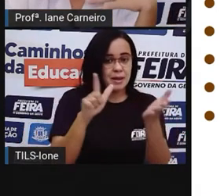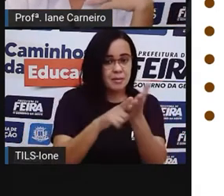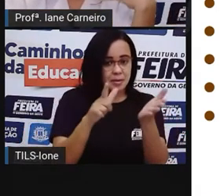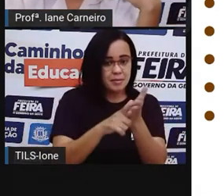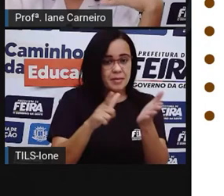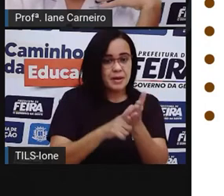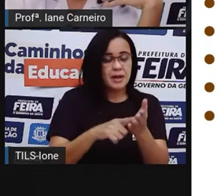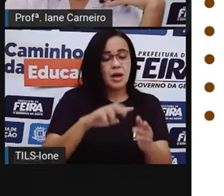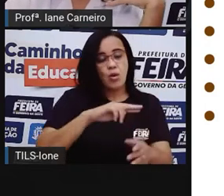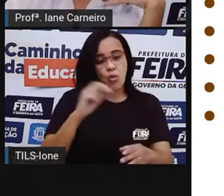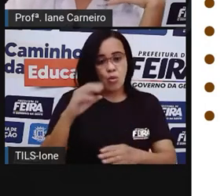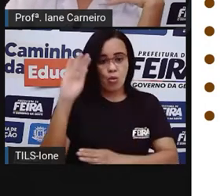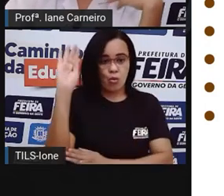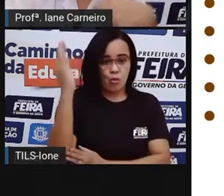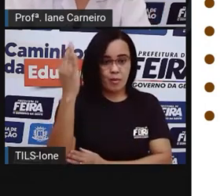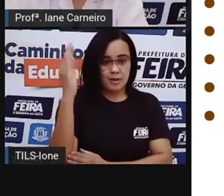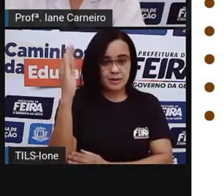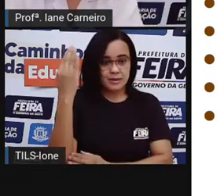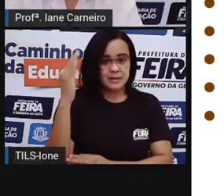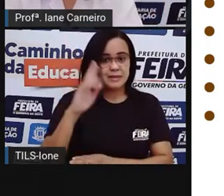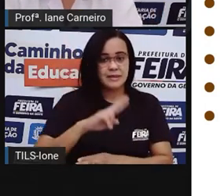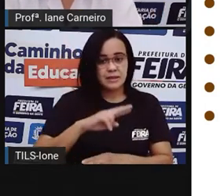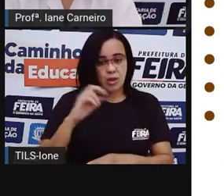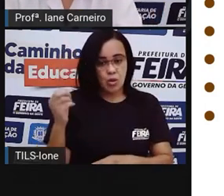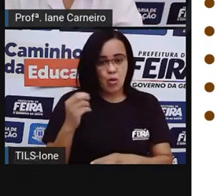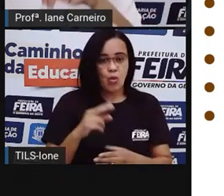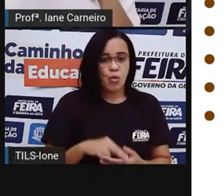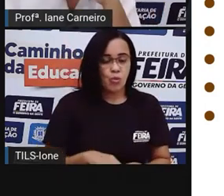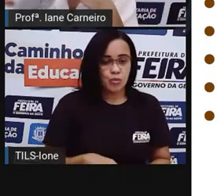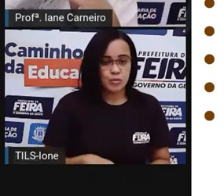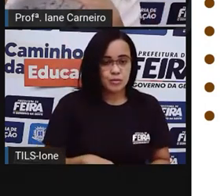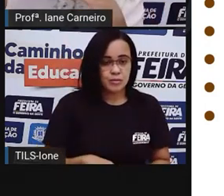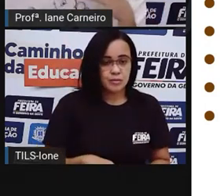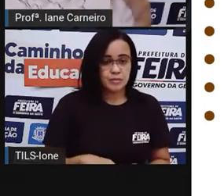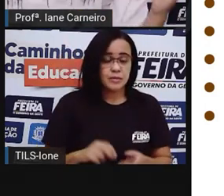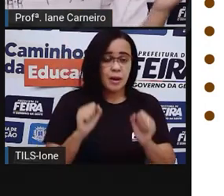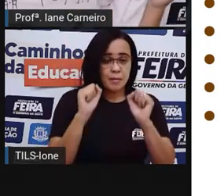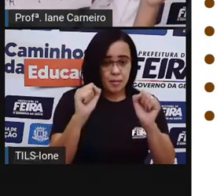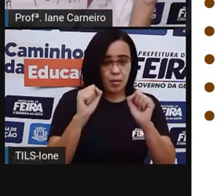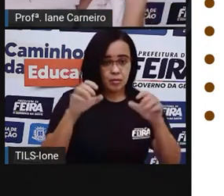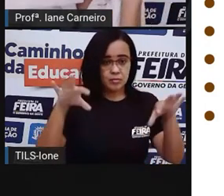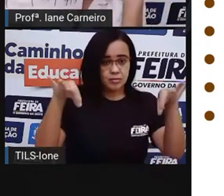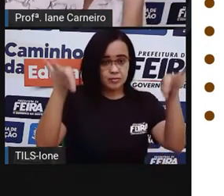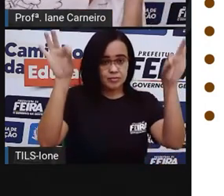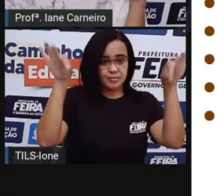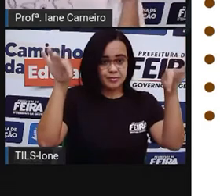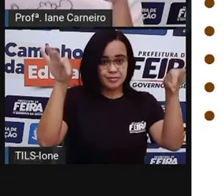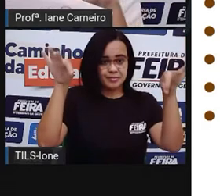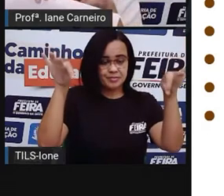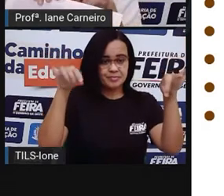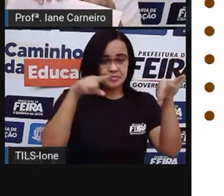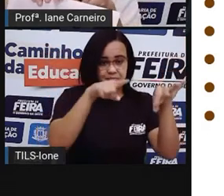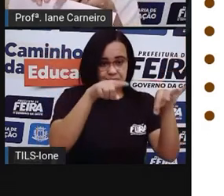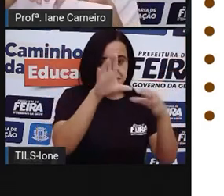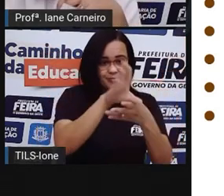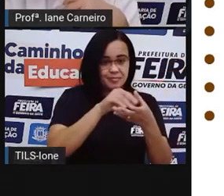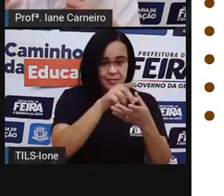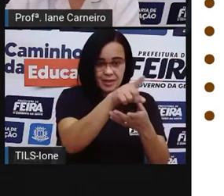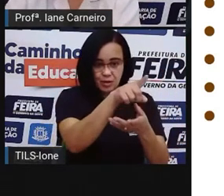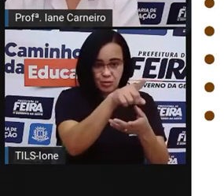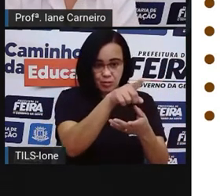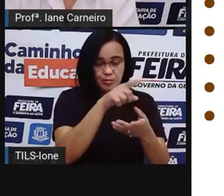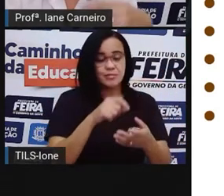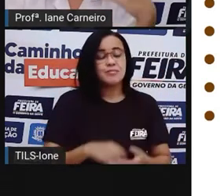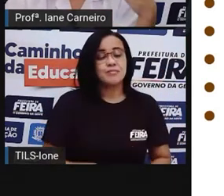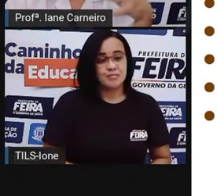Se vocês não tiverem, a gente vai fazer aqui, ó. A gente vai fazer numa folha de ofício também. Você pode fazer, não tem problema, tá certo?